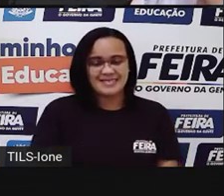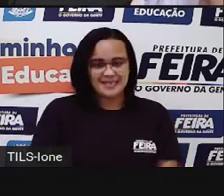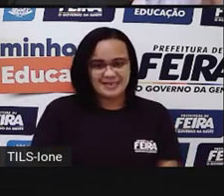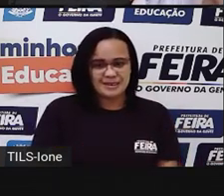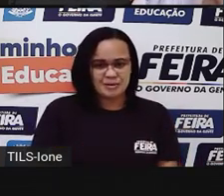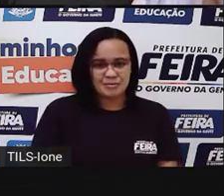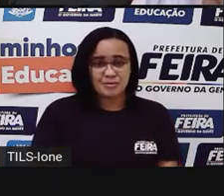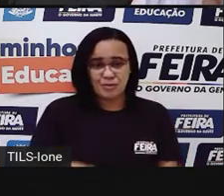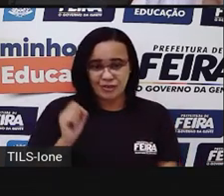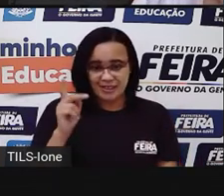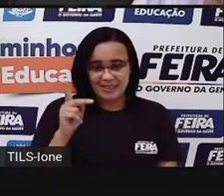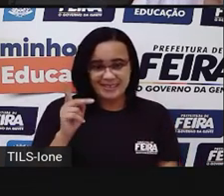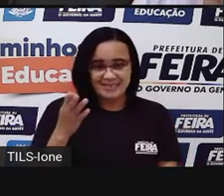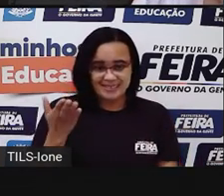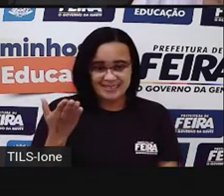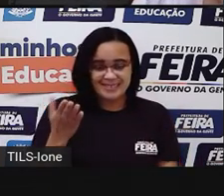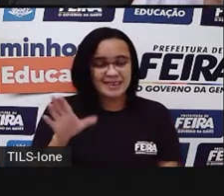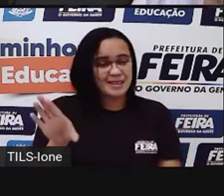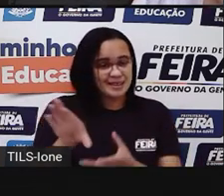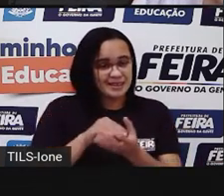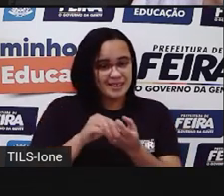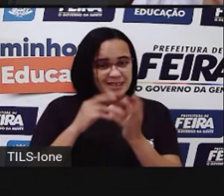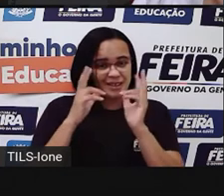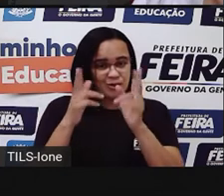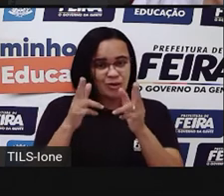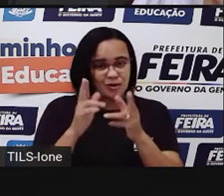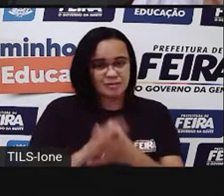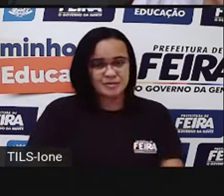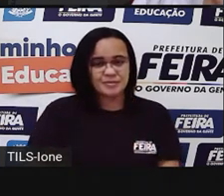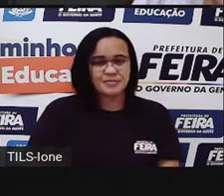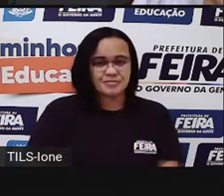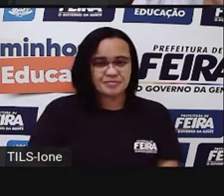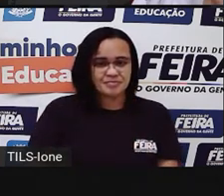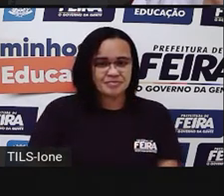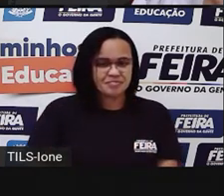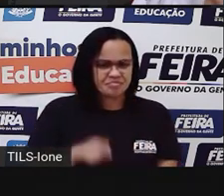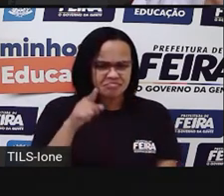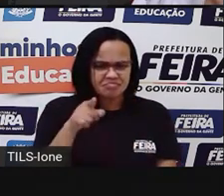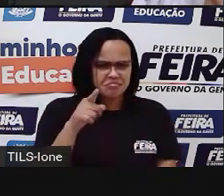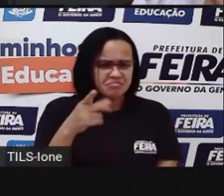Tá joia? Vamos para o próximo. Essa aqui. Que nota é essa?